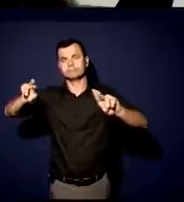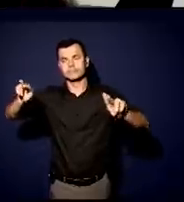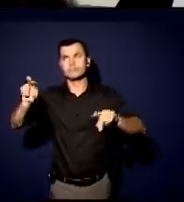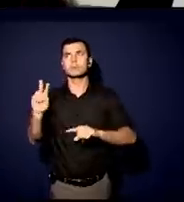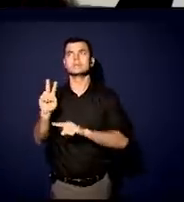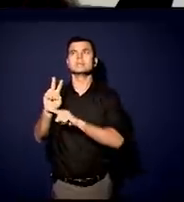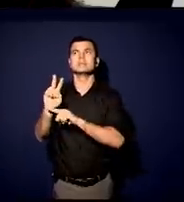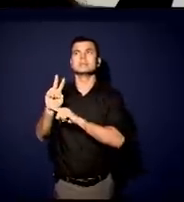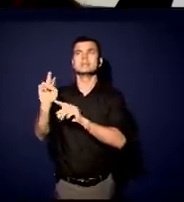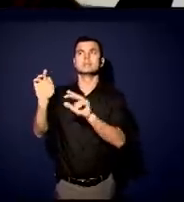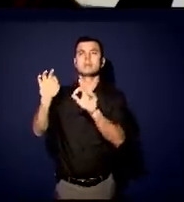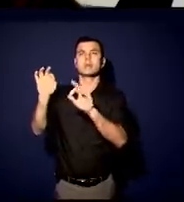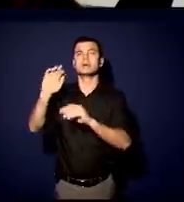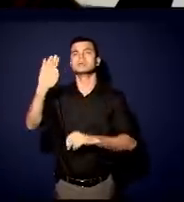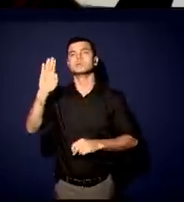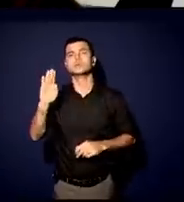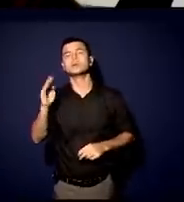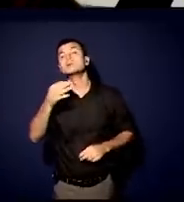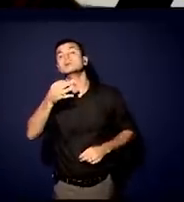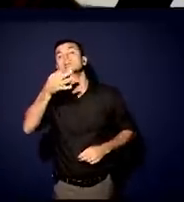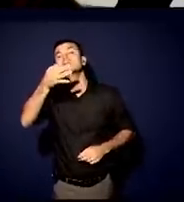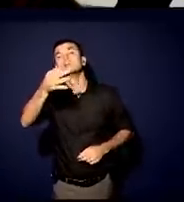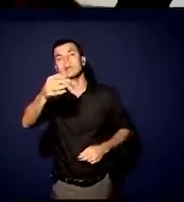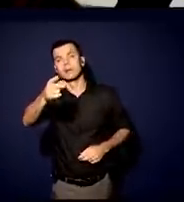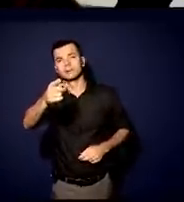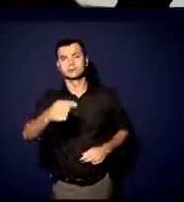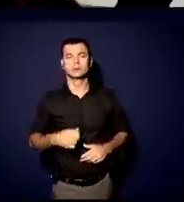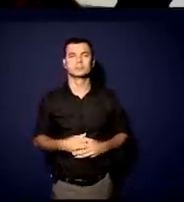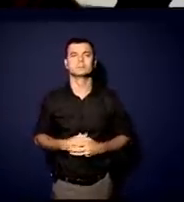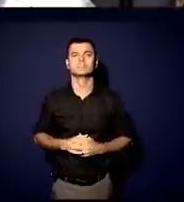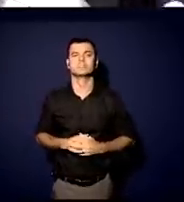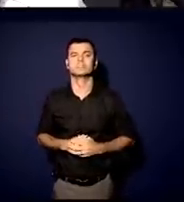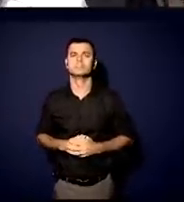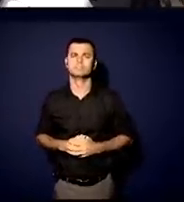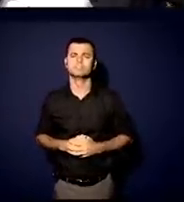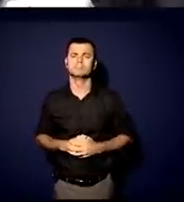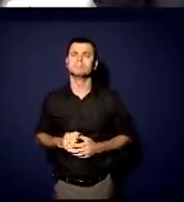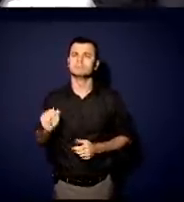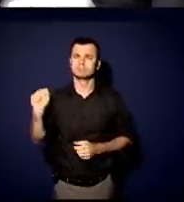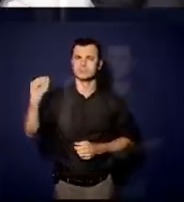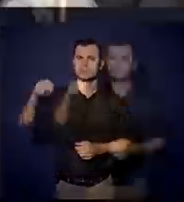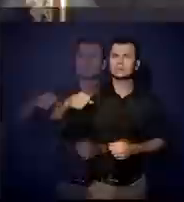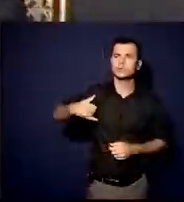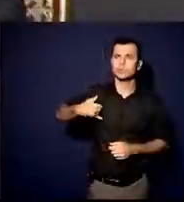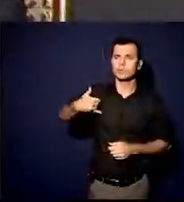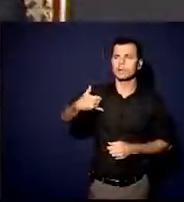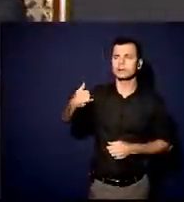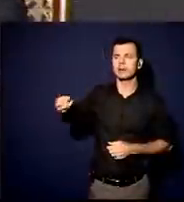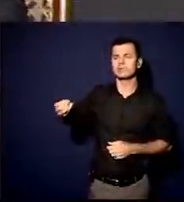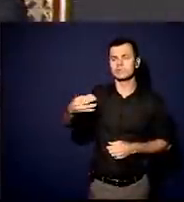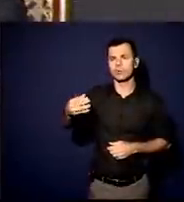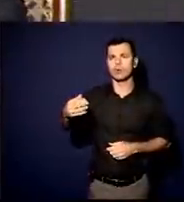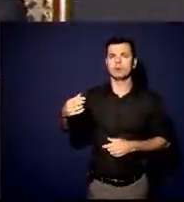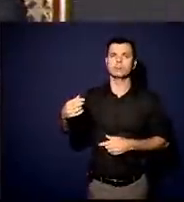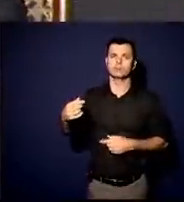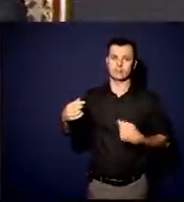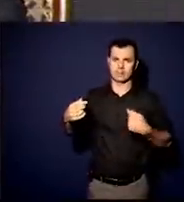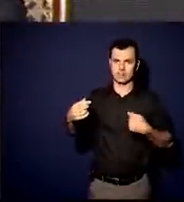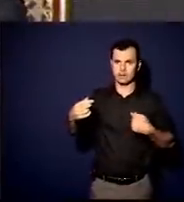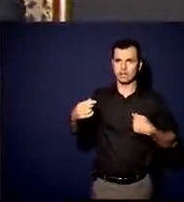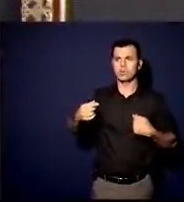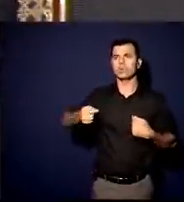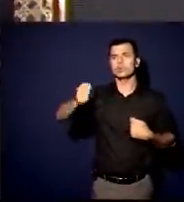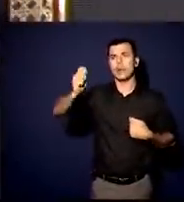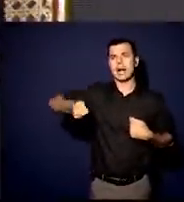Brasil, como é a sua visão? Acho que há uma nova geração, sem dúvida nenhuma, estamos aqui, Ratinho, eu já no segundo